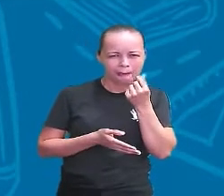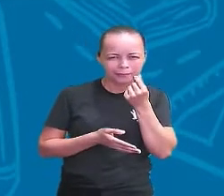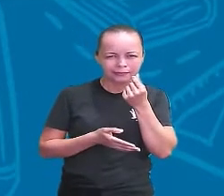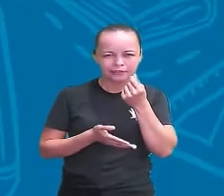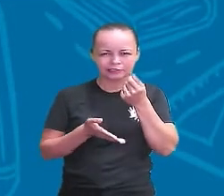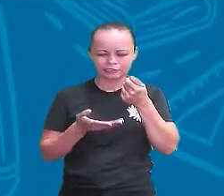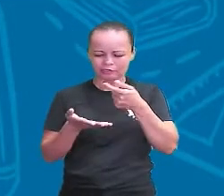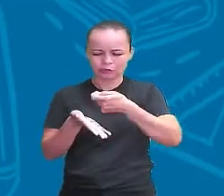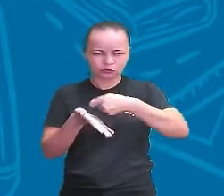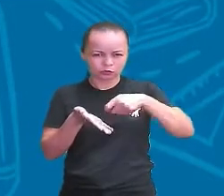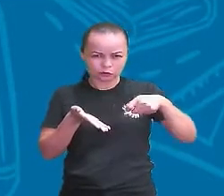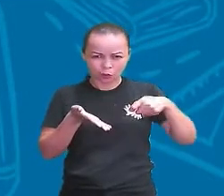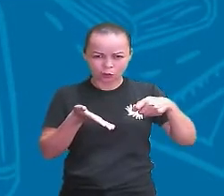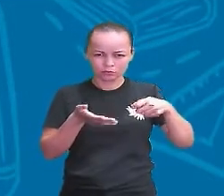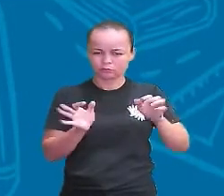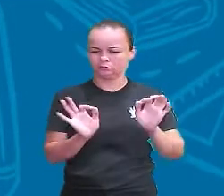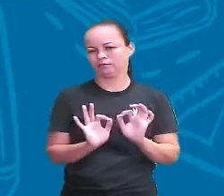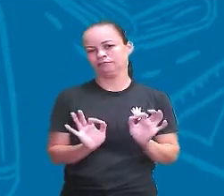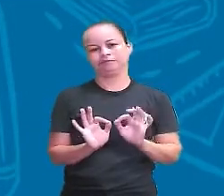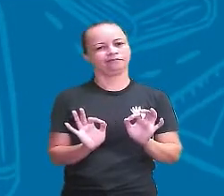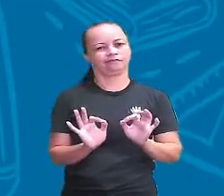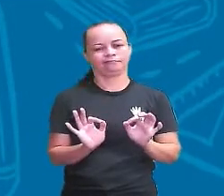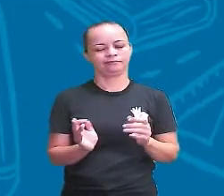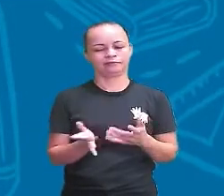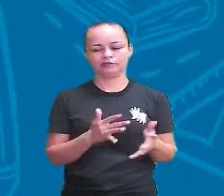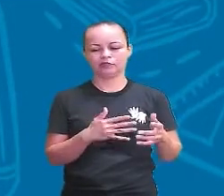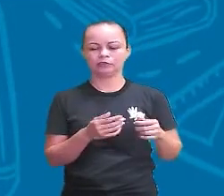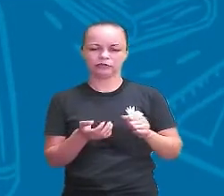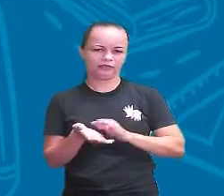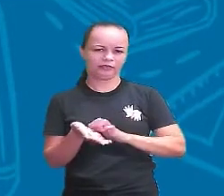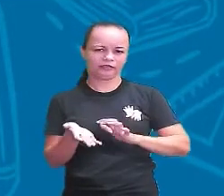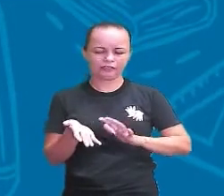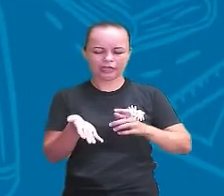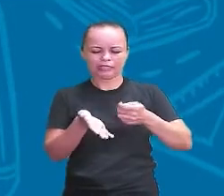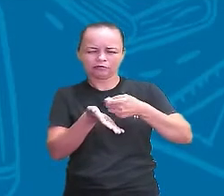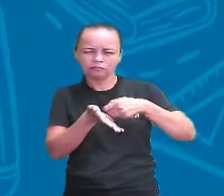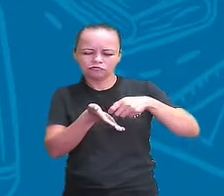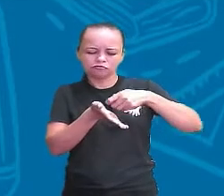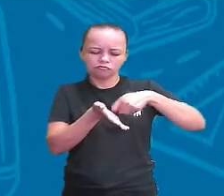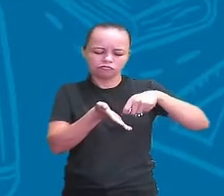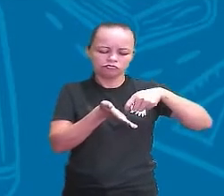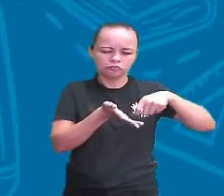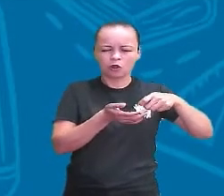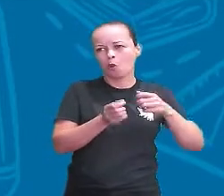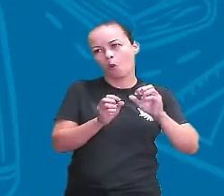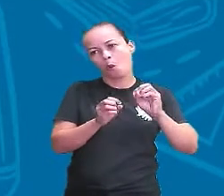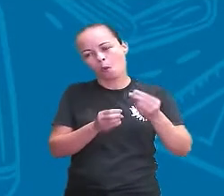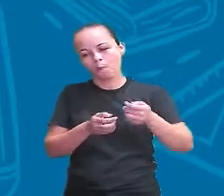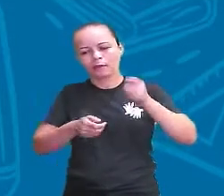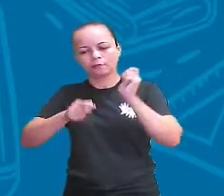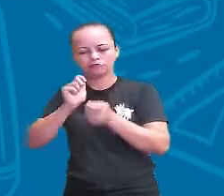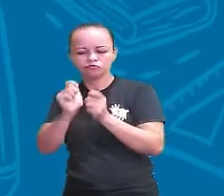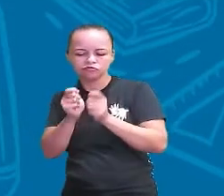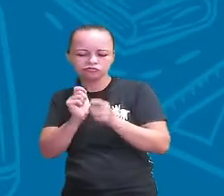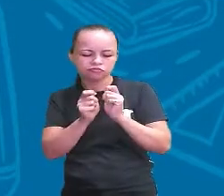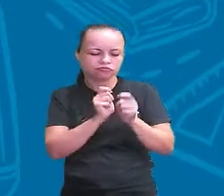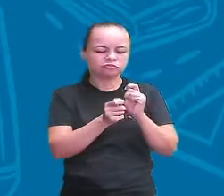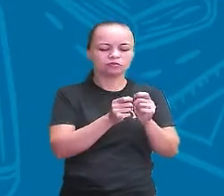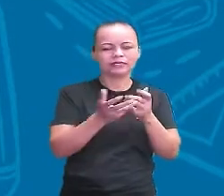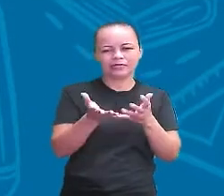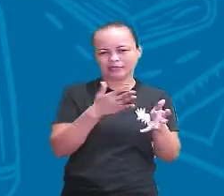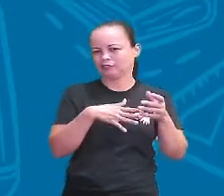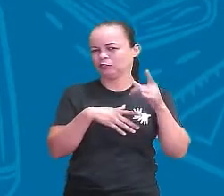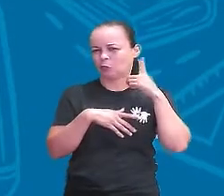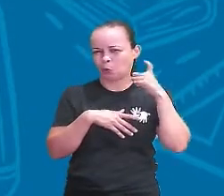Ele sozinho não, né gente? Só se a gente fizer alguma atividade com ele algum movimento com ele bater na mesa mas ele sozinho não